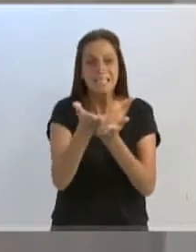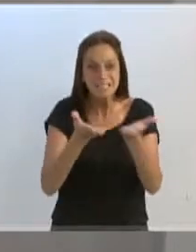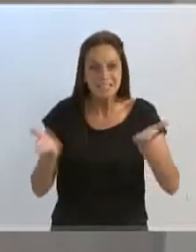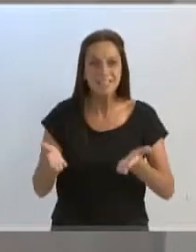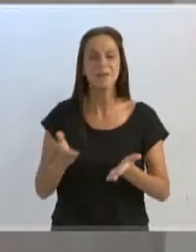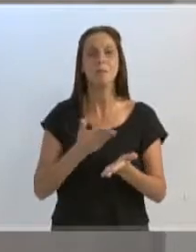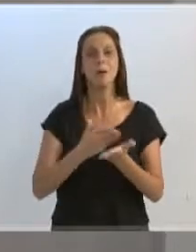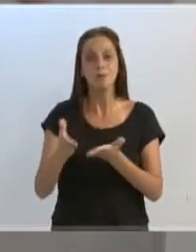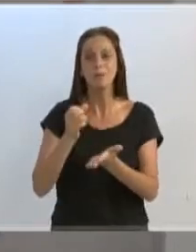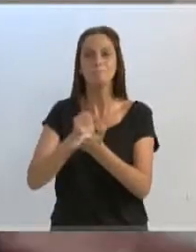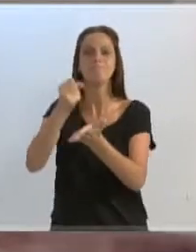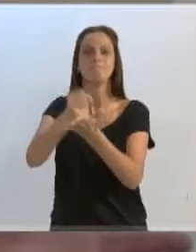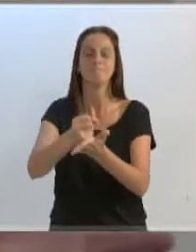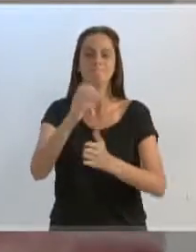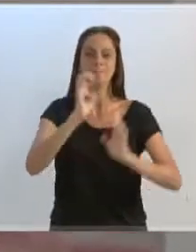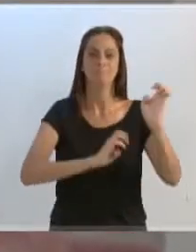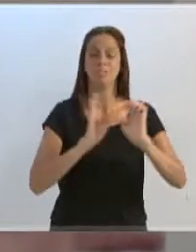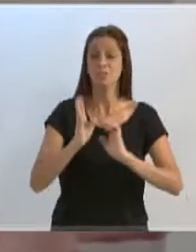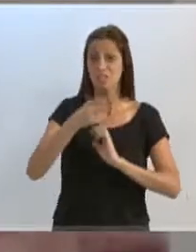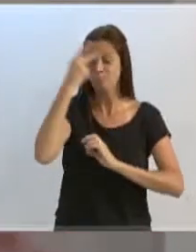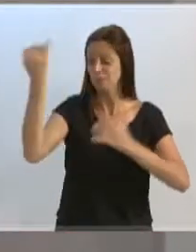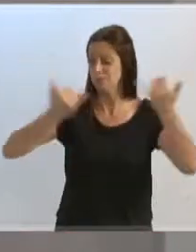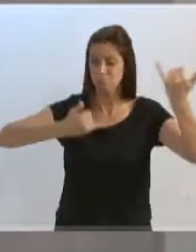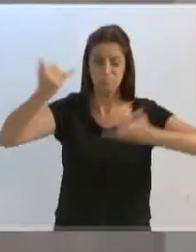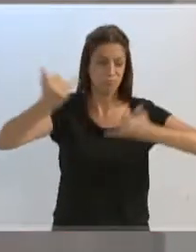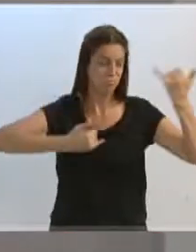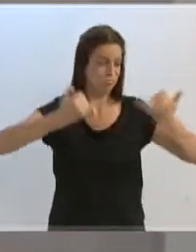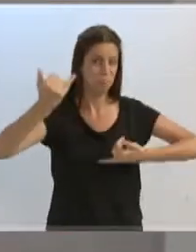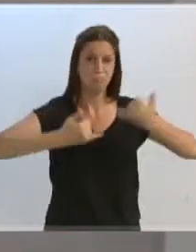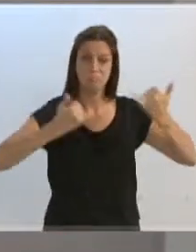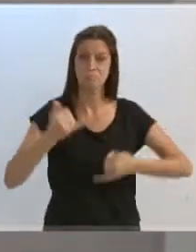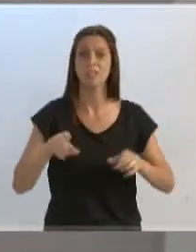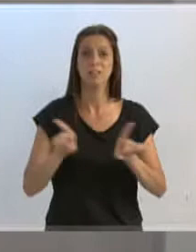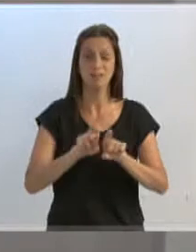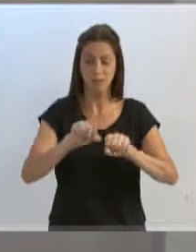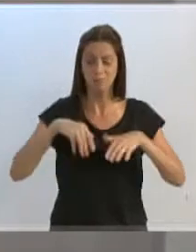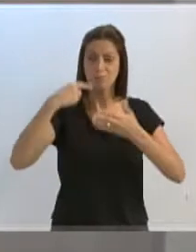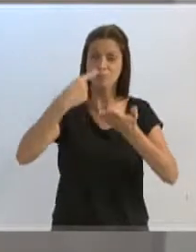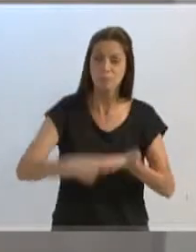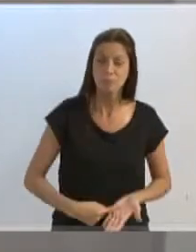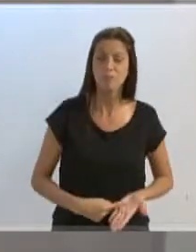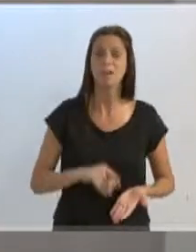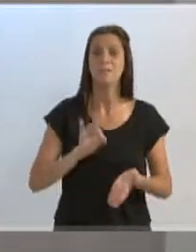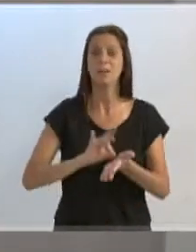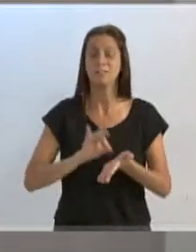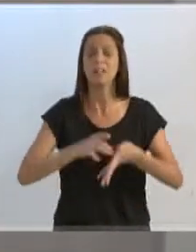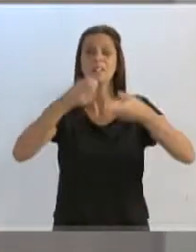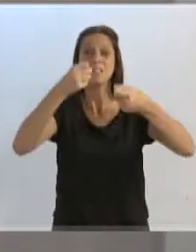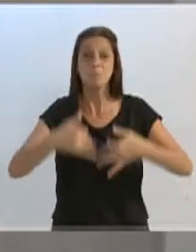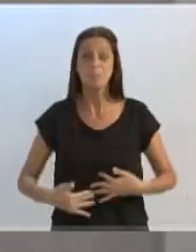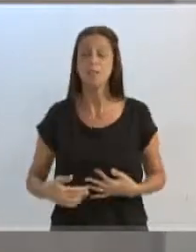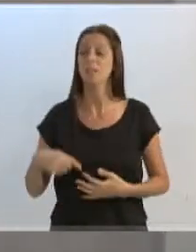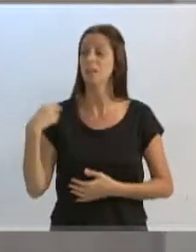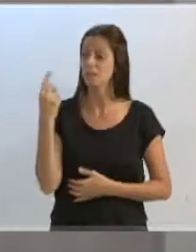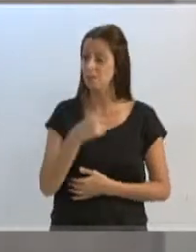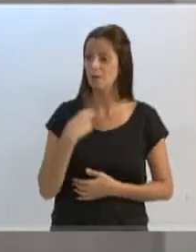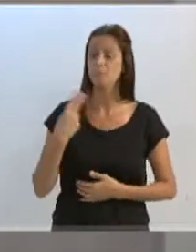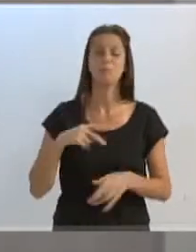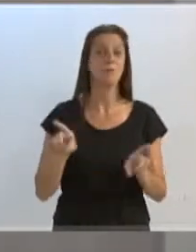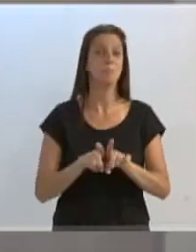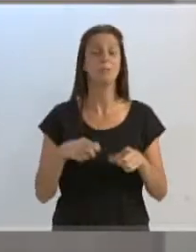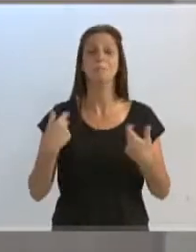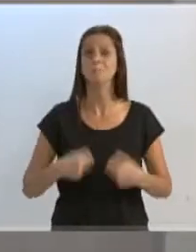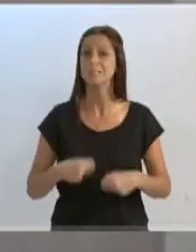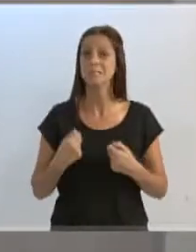nossas ruas. Nós estamos ouvindo aqui em todas as nossas sessões, o clamor dos senhores vereadores, e por isso